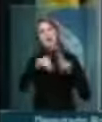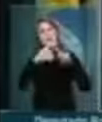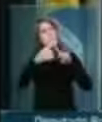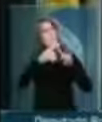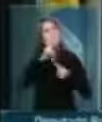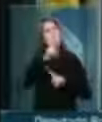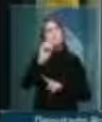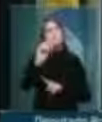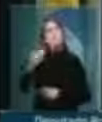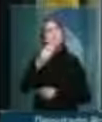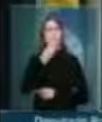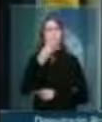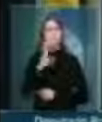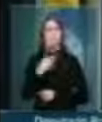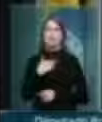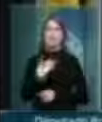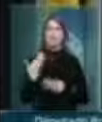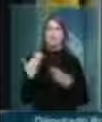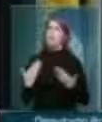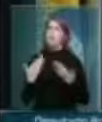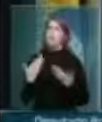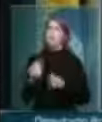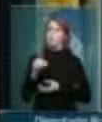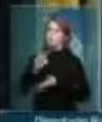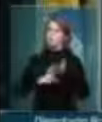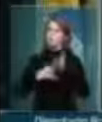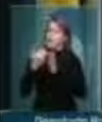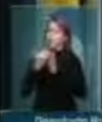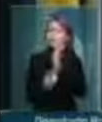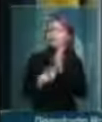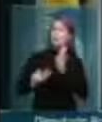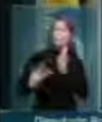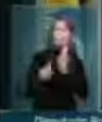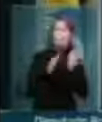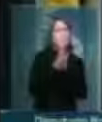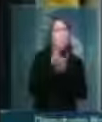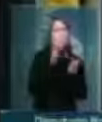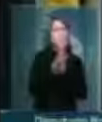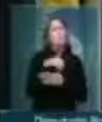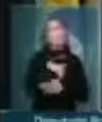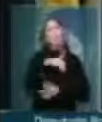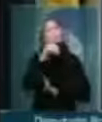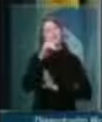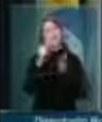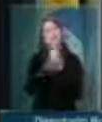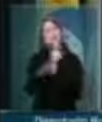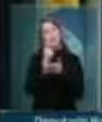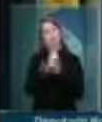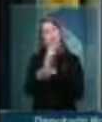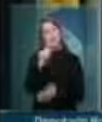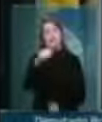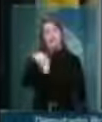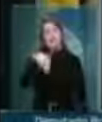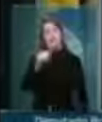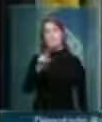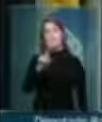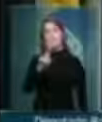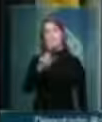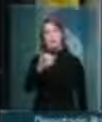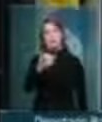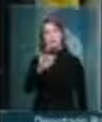50 milhões de reais. Os documentos estão todos publicados no livro do jornalista Amaury Ribeiro. E